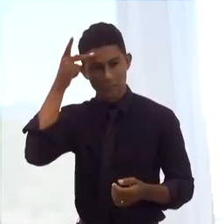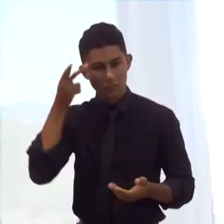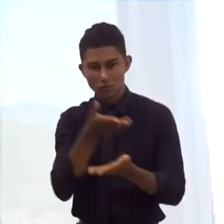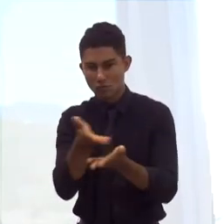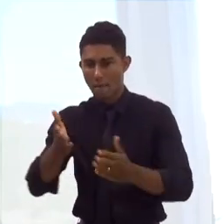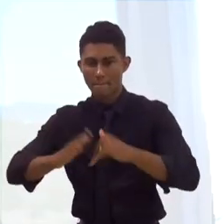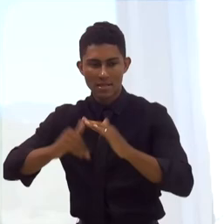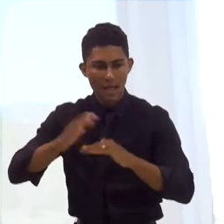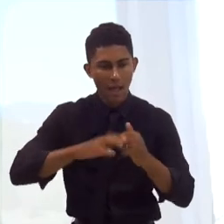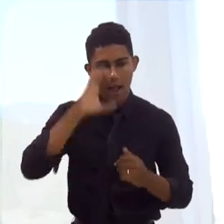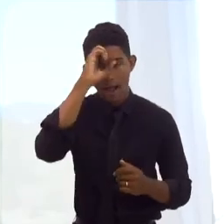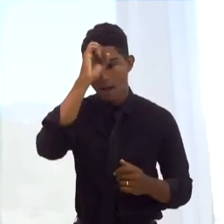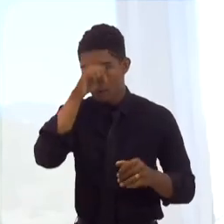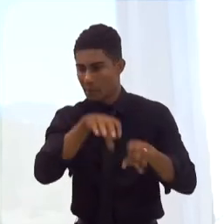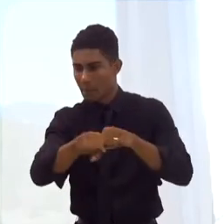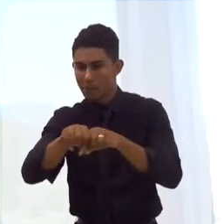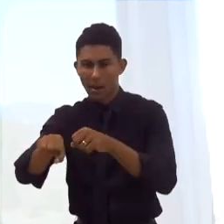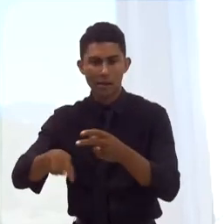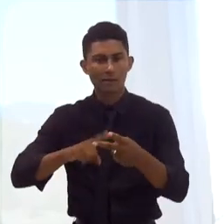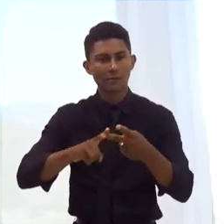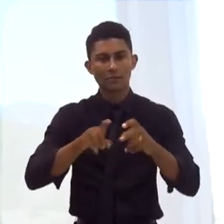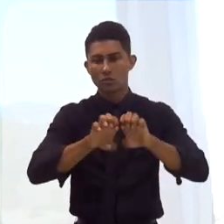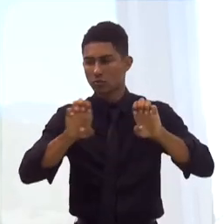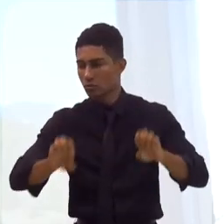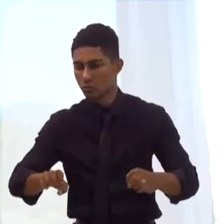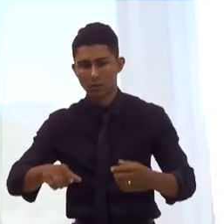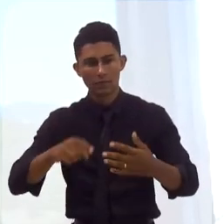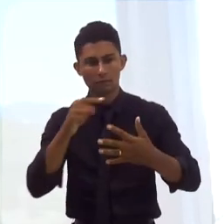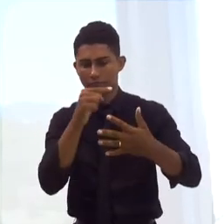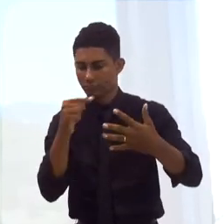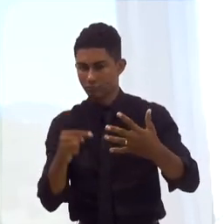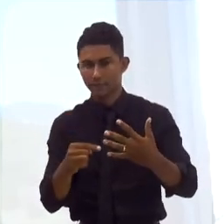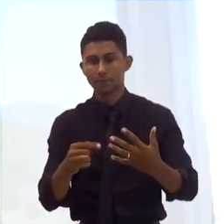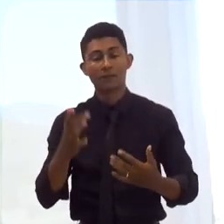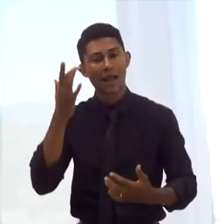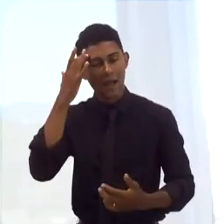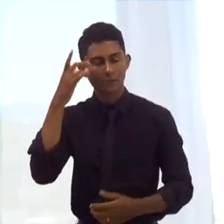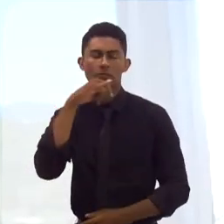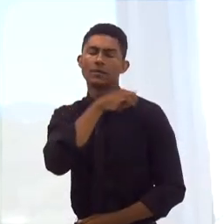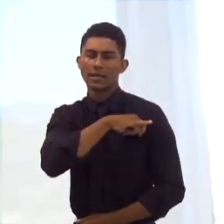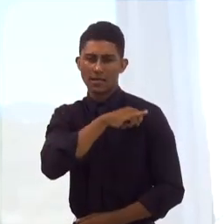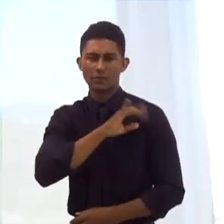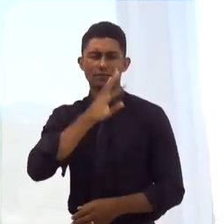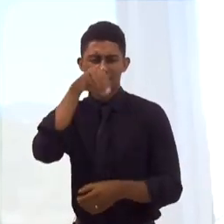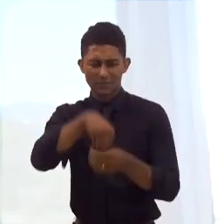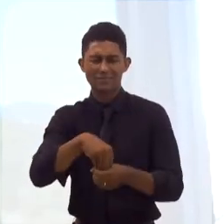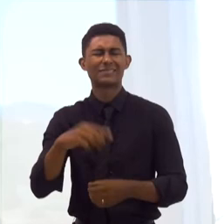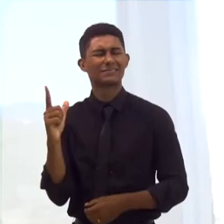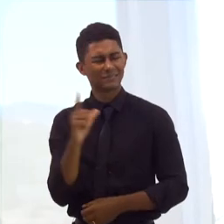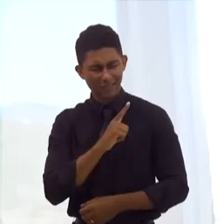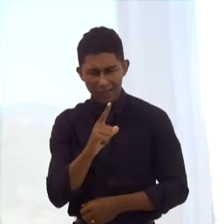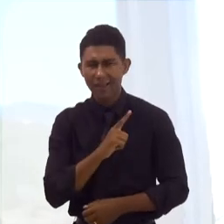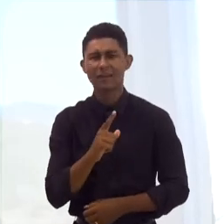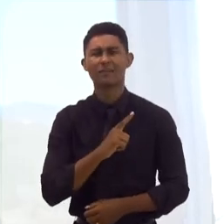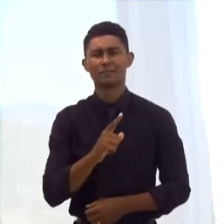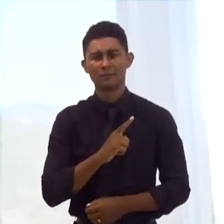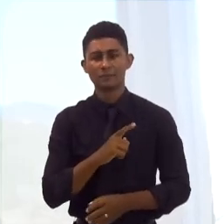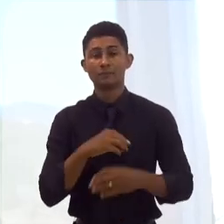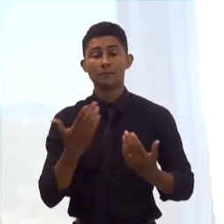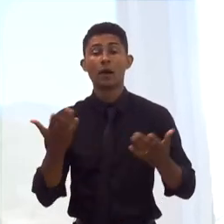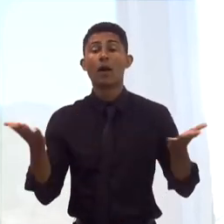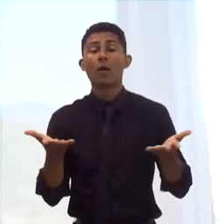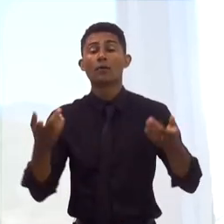humana, infraestrutura. E, na minha visão, o Rio de Janeiro tem todos esses elementos à